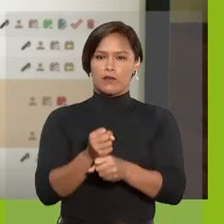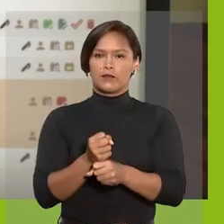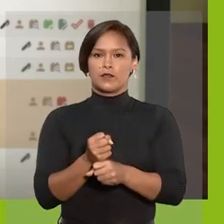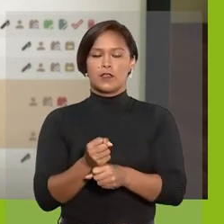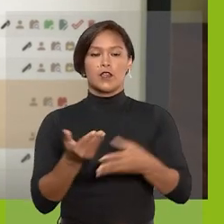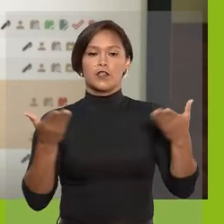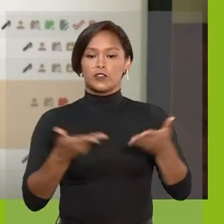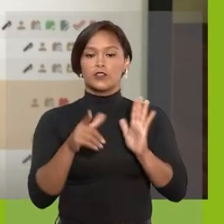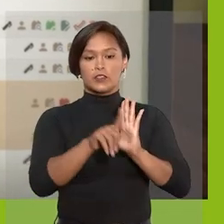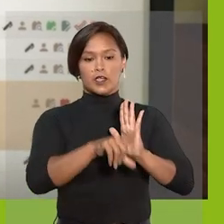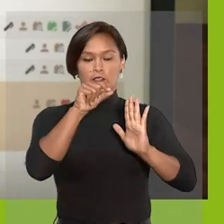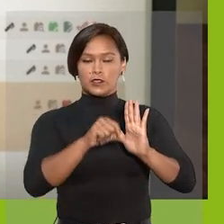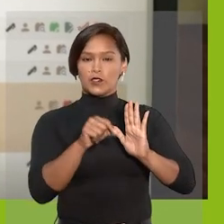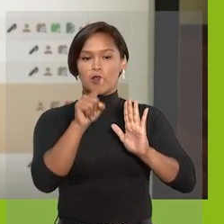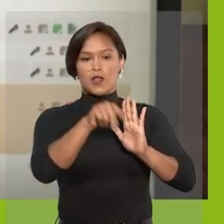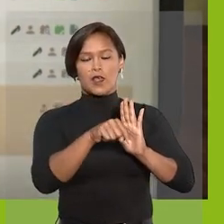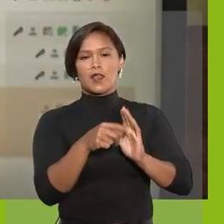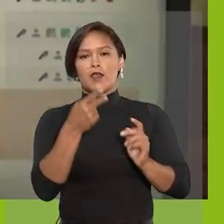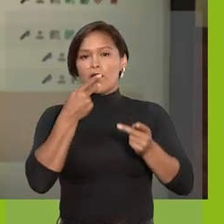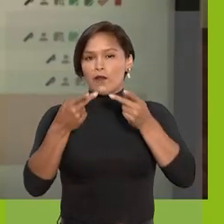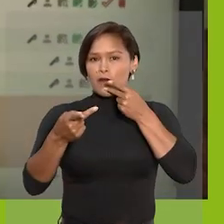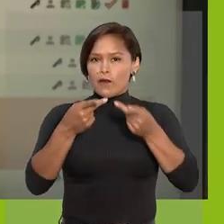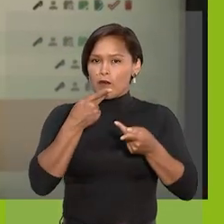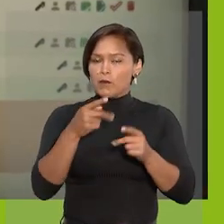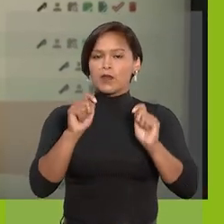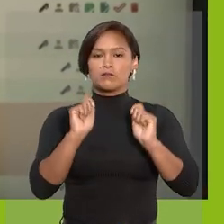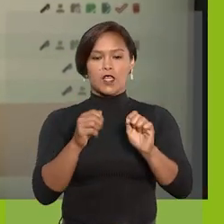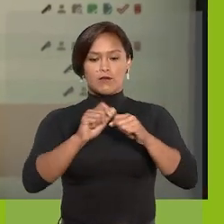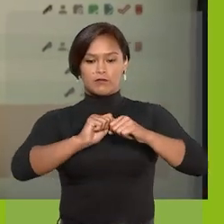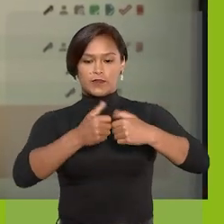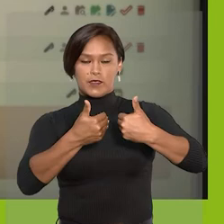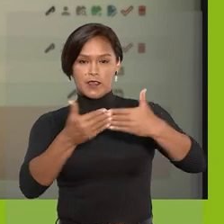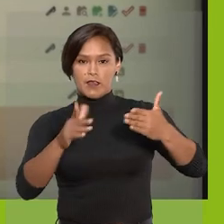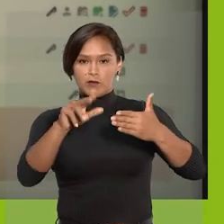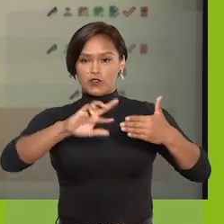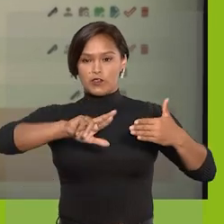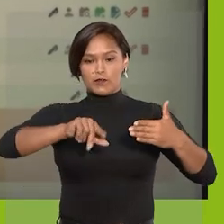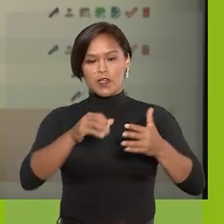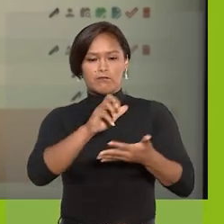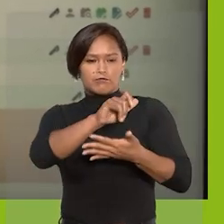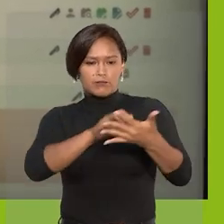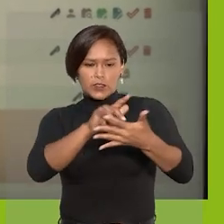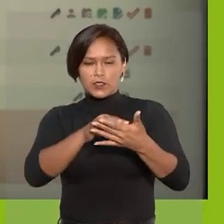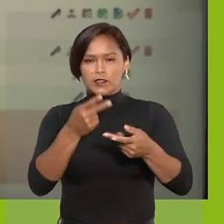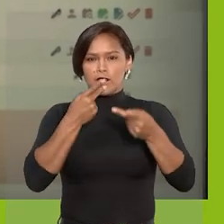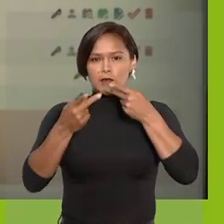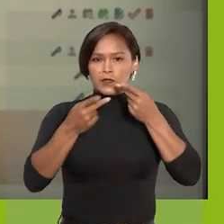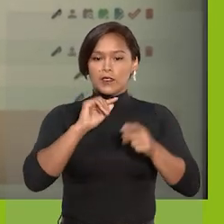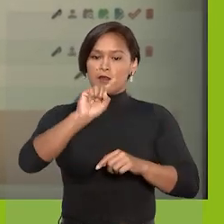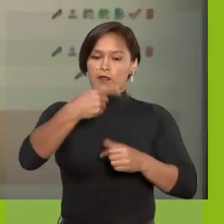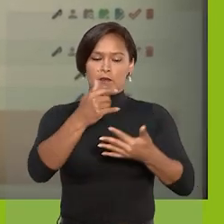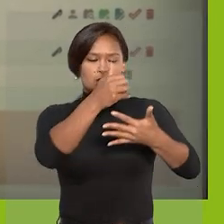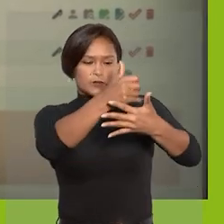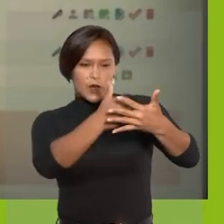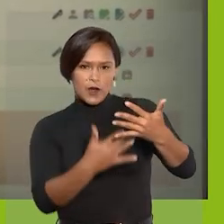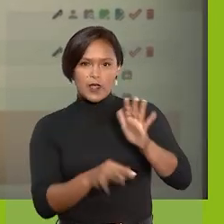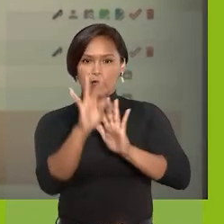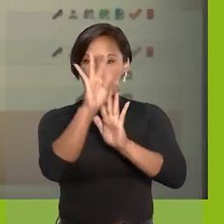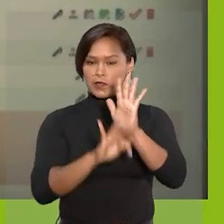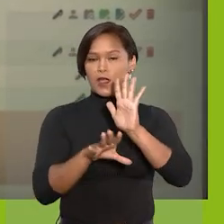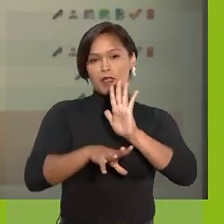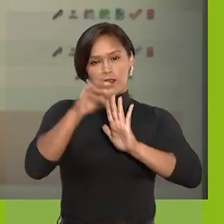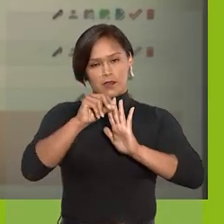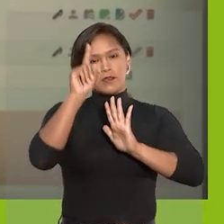Já ao selecionar o ícone Comentado, você abre o campo para digitar o comentário. Depois de escrever o texto e salvar,